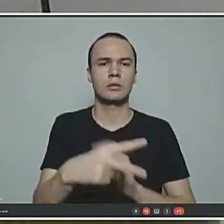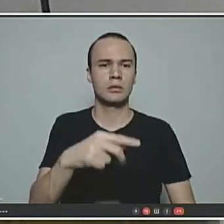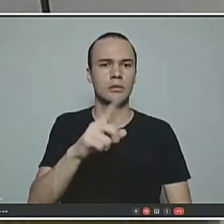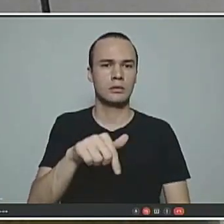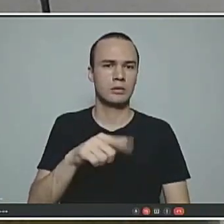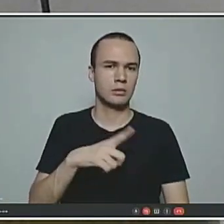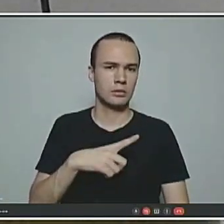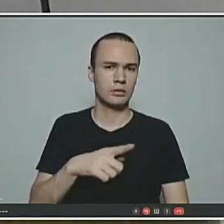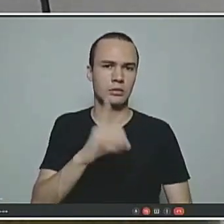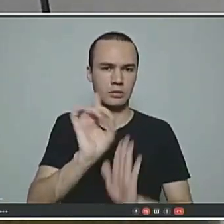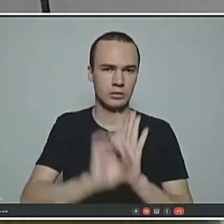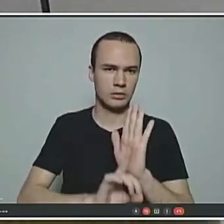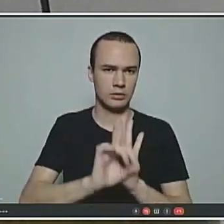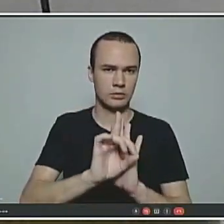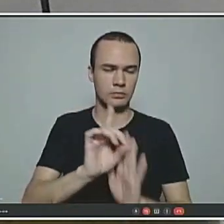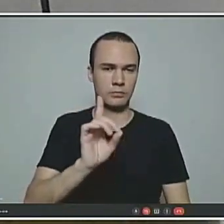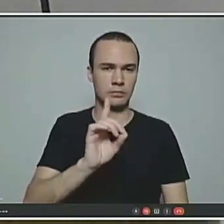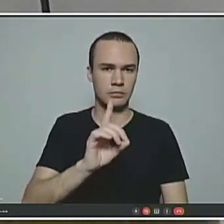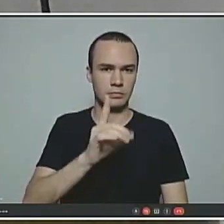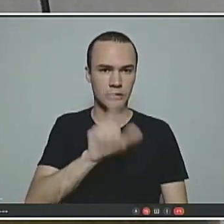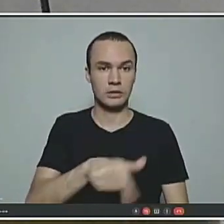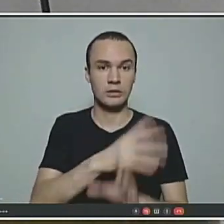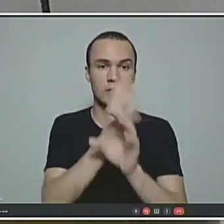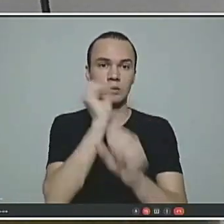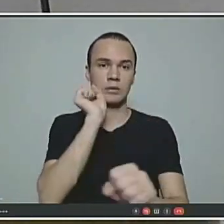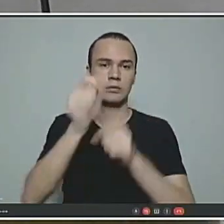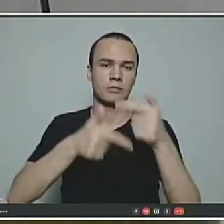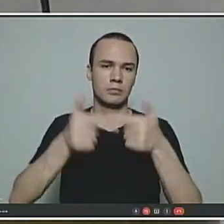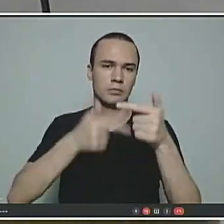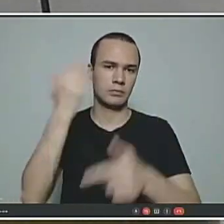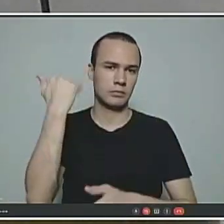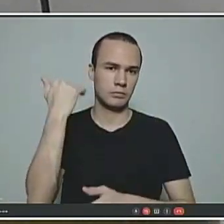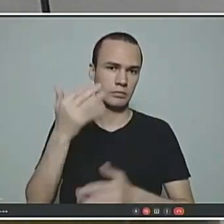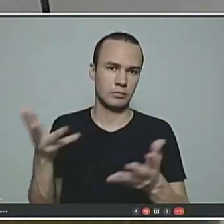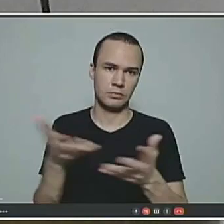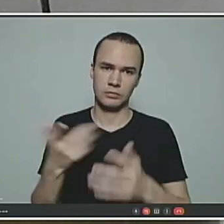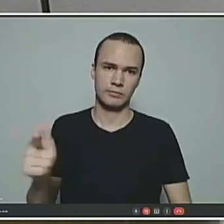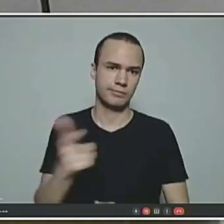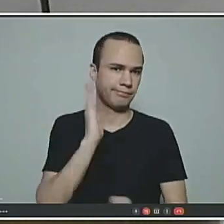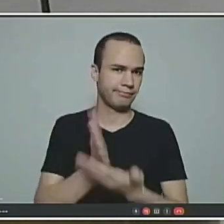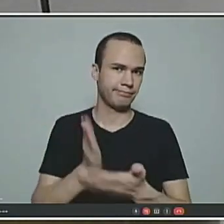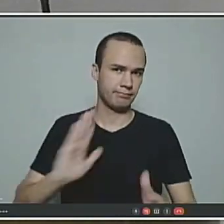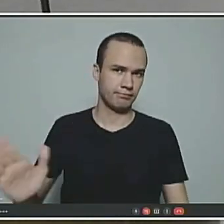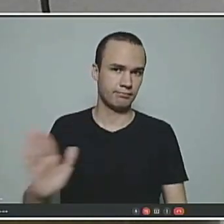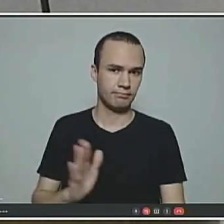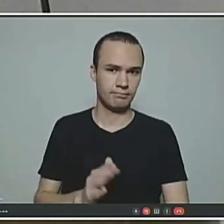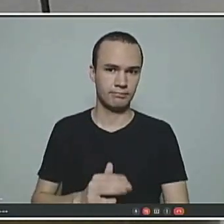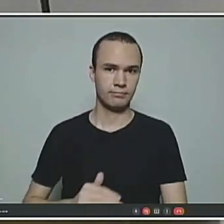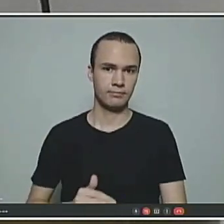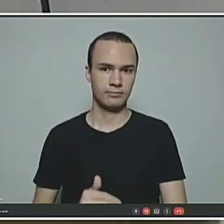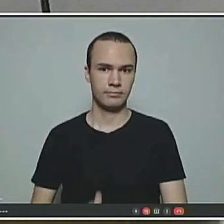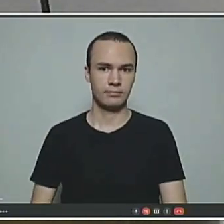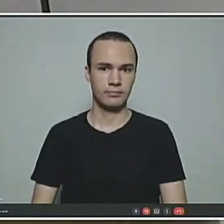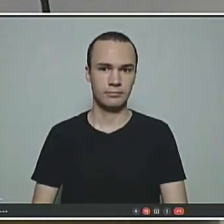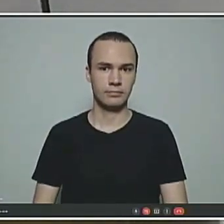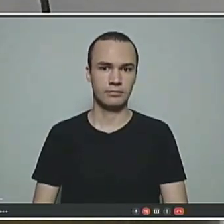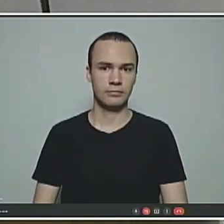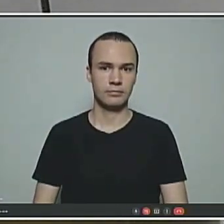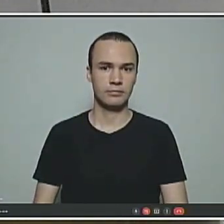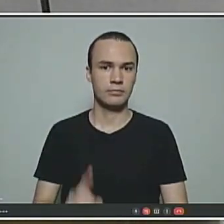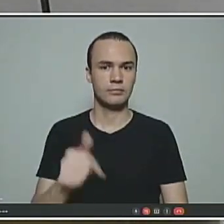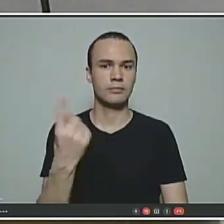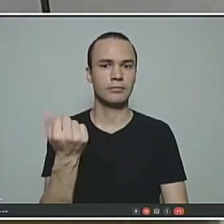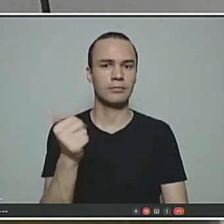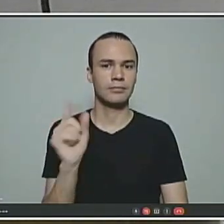exercícios anteriores, da soma dos serviços passados, que hoje não existe mais, e que é dinheiro nosso.